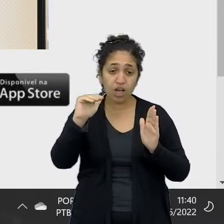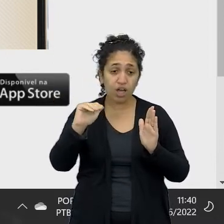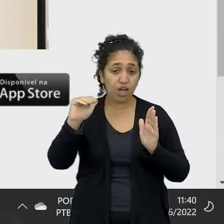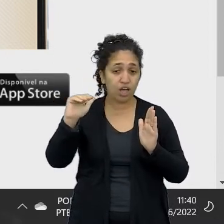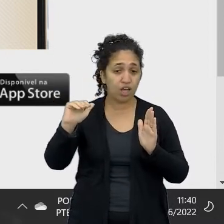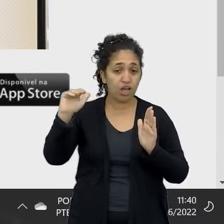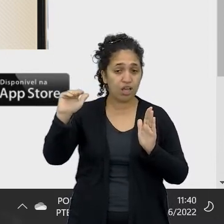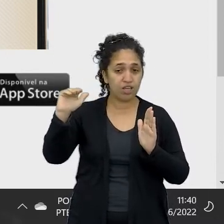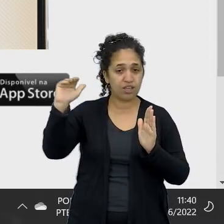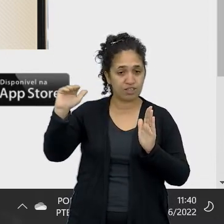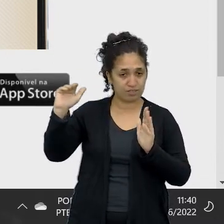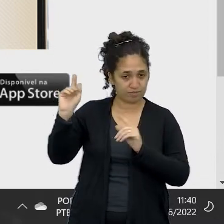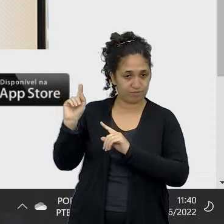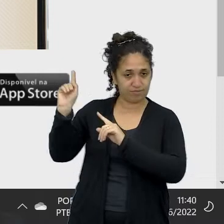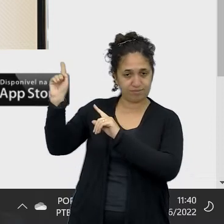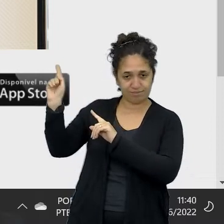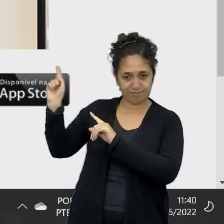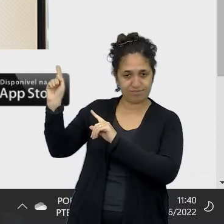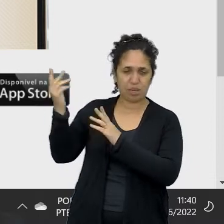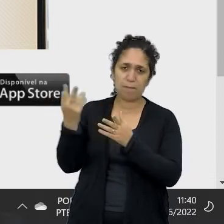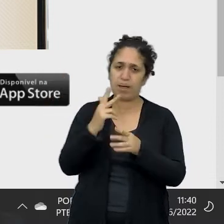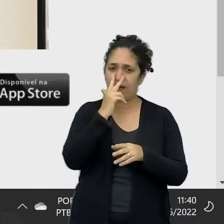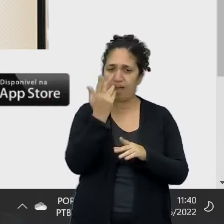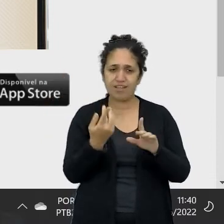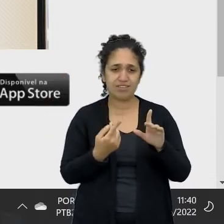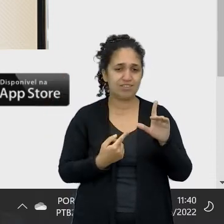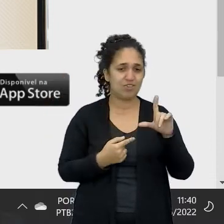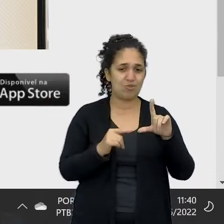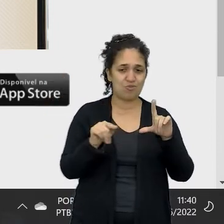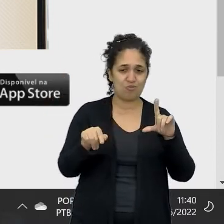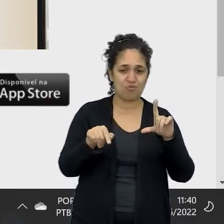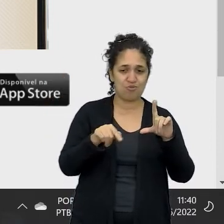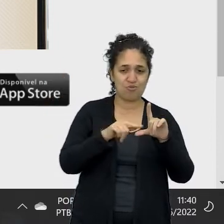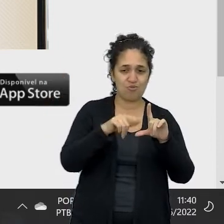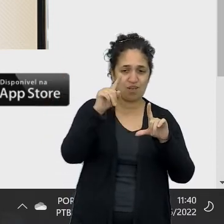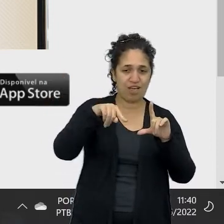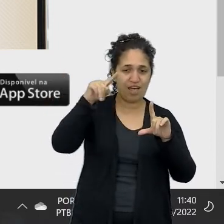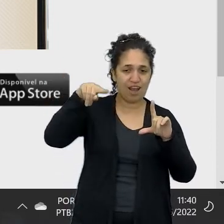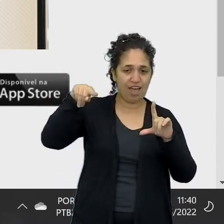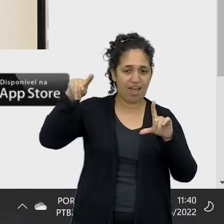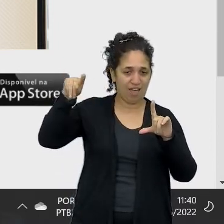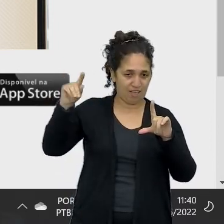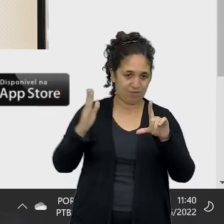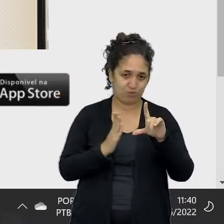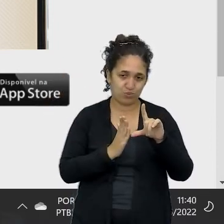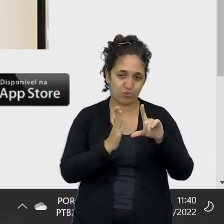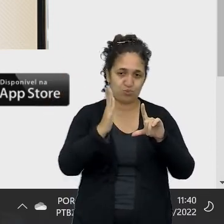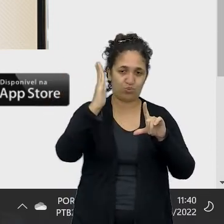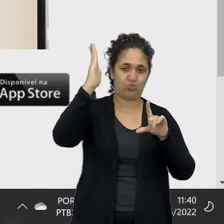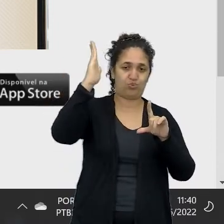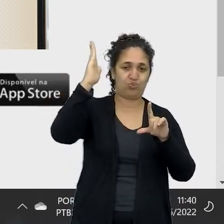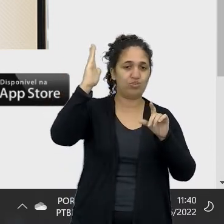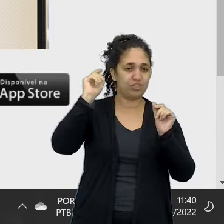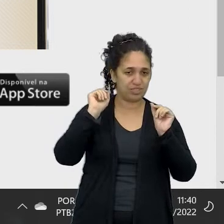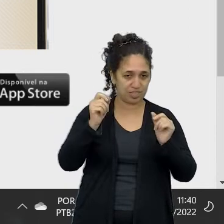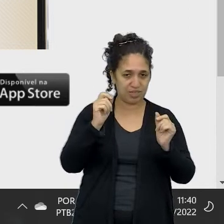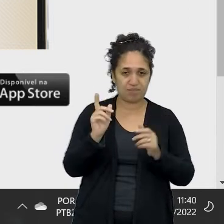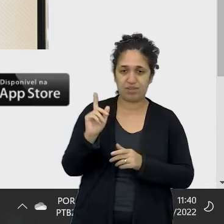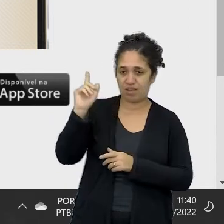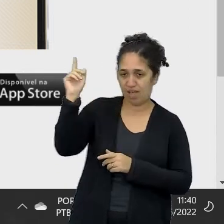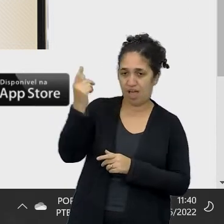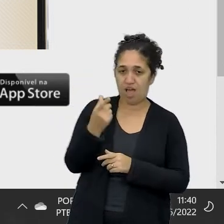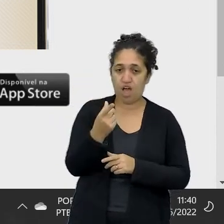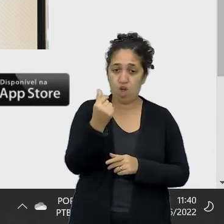aí, a figurinha, é um gráfico também com umas barrinhas elevadas, tudo para cima. Atualize uma